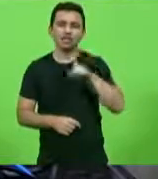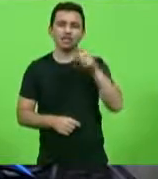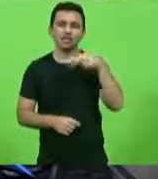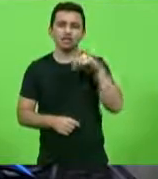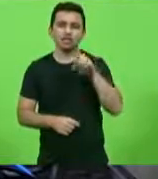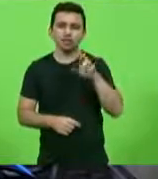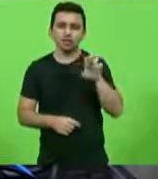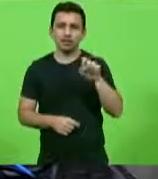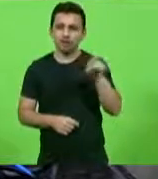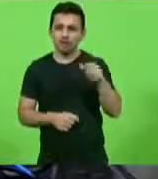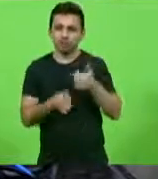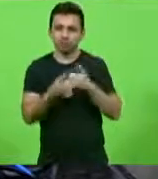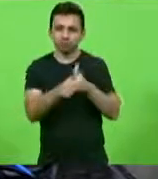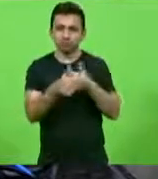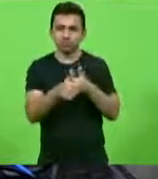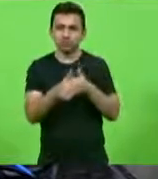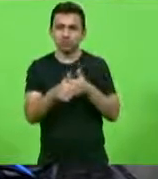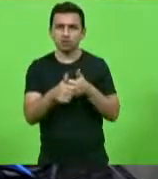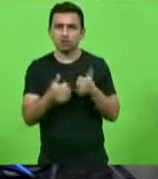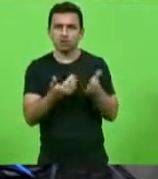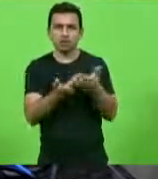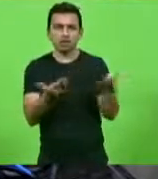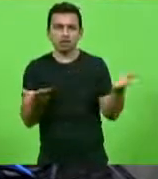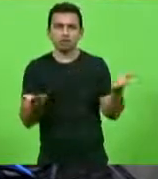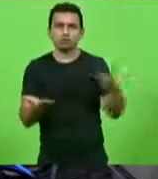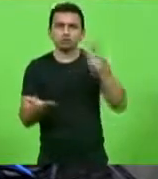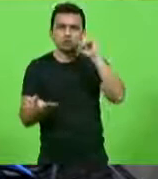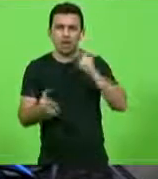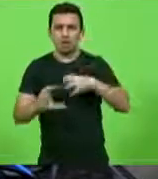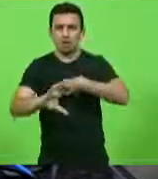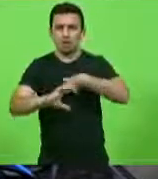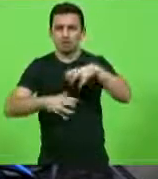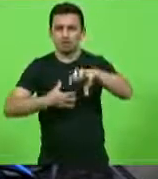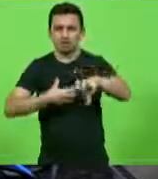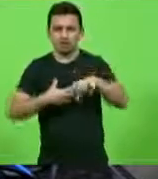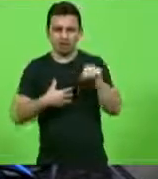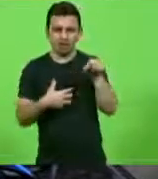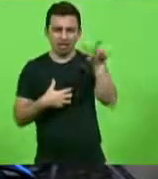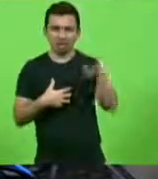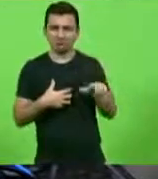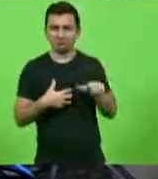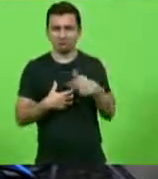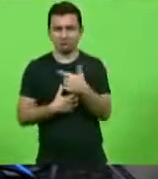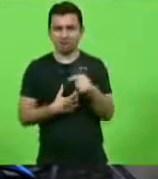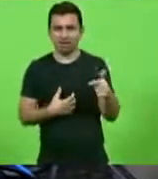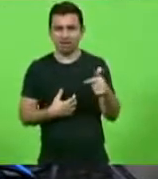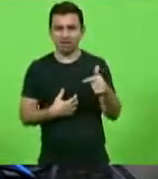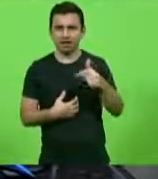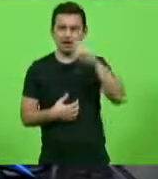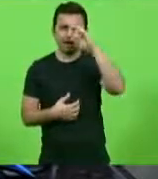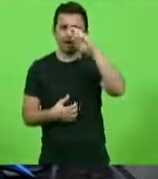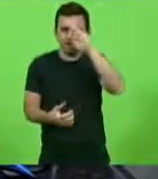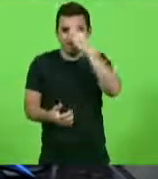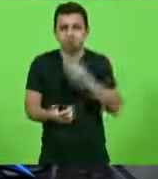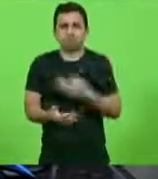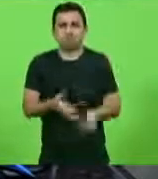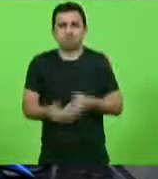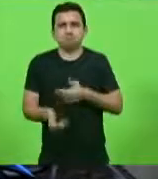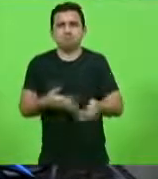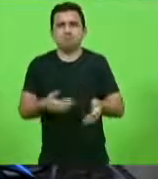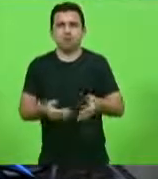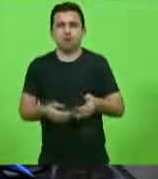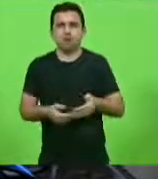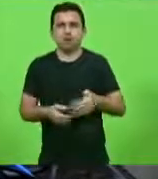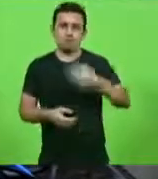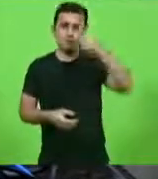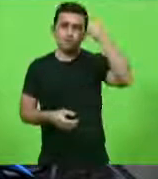Esses perseguidores, como eu falei, eles são incapazes de qualquer empatia, de compreensão, como creem e julgam tudo a partir